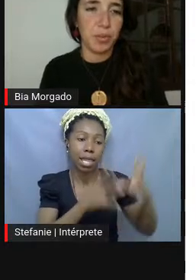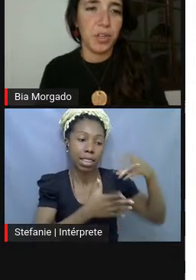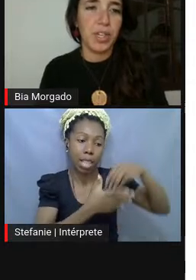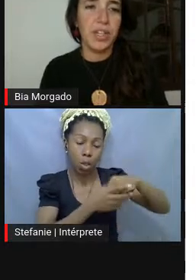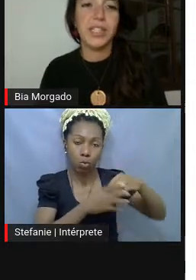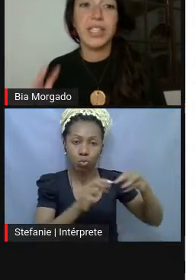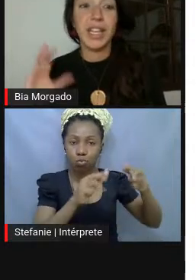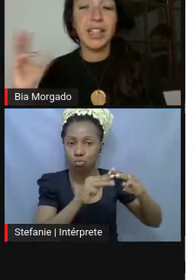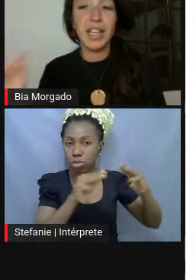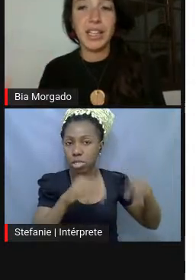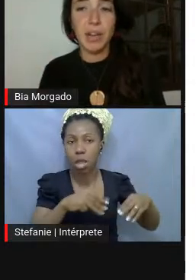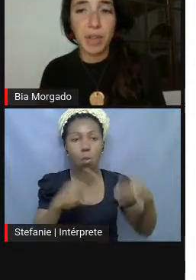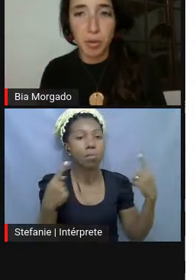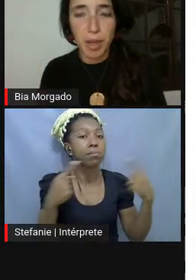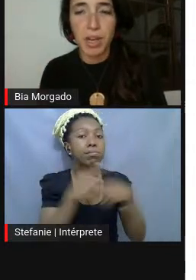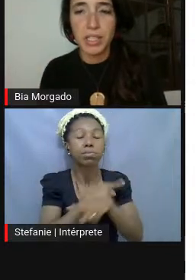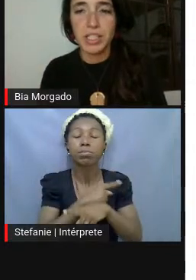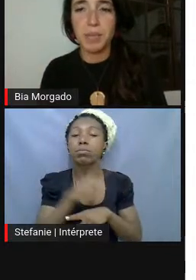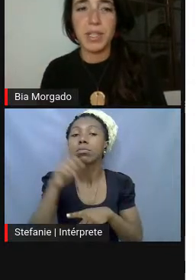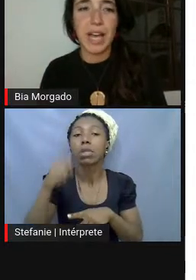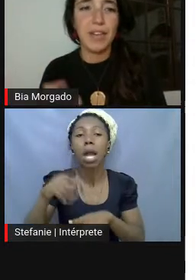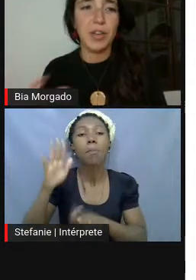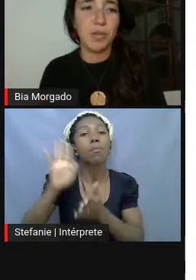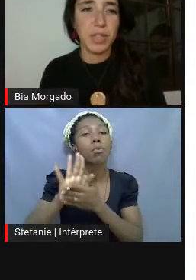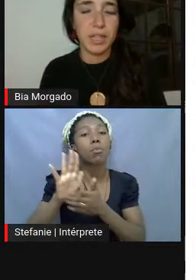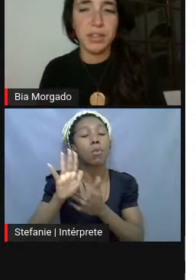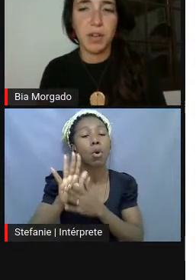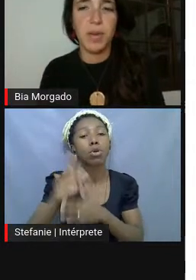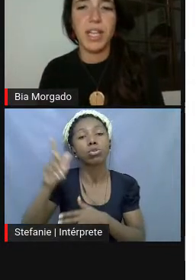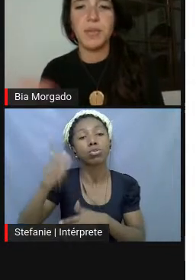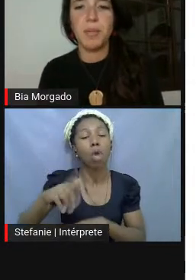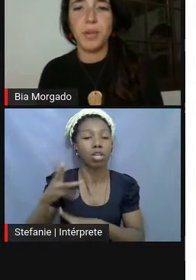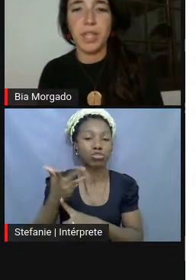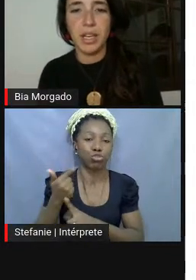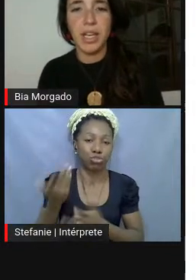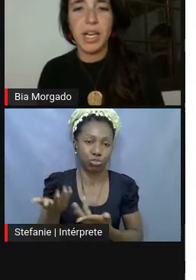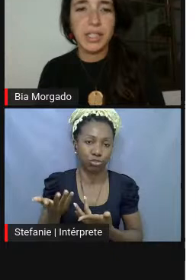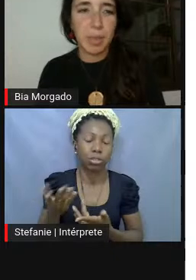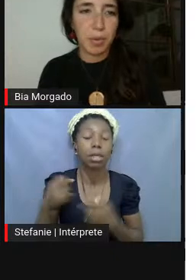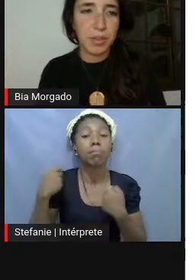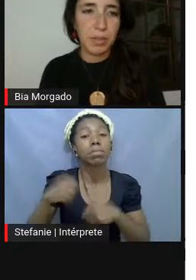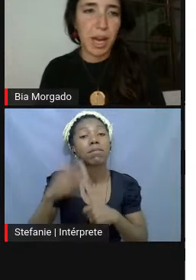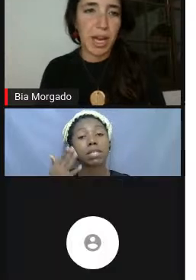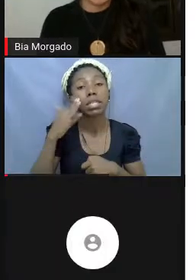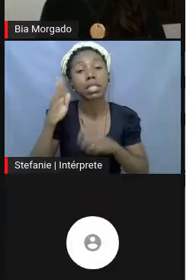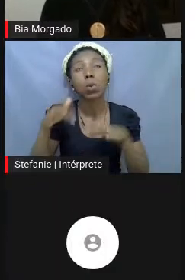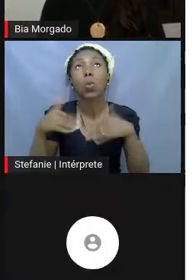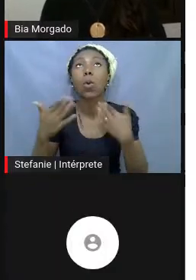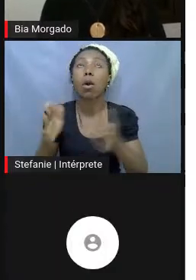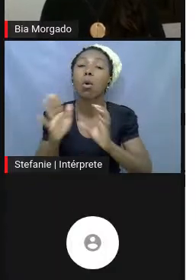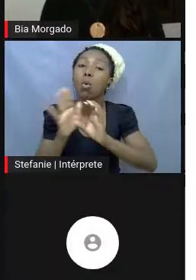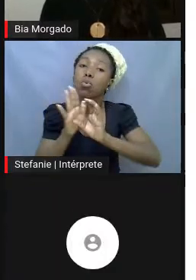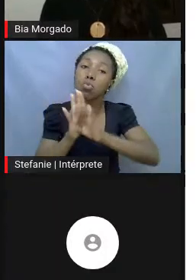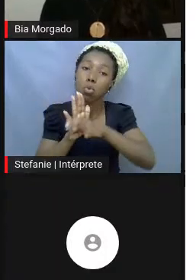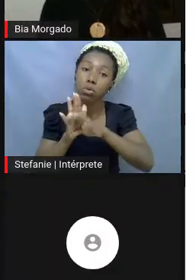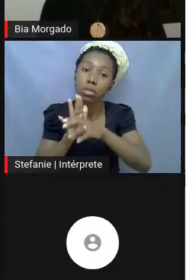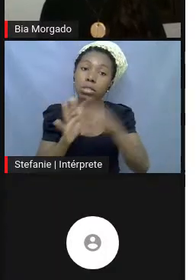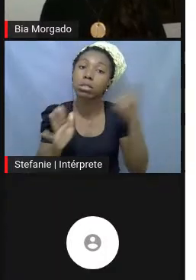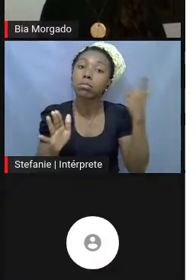propondo. você tem que entender como é que o artista pensava, que conceitos eram esses para poder se aproximar de uma